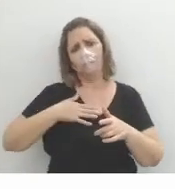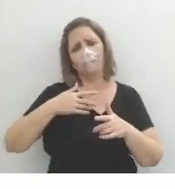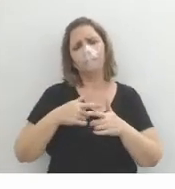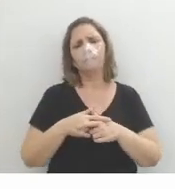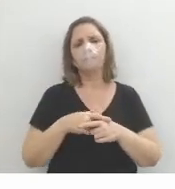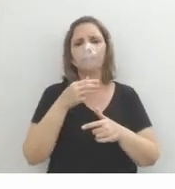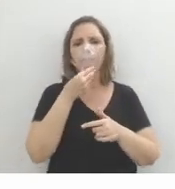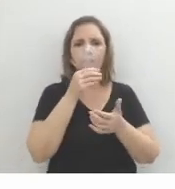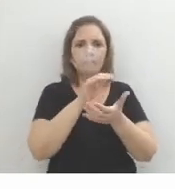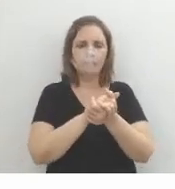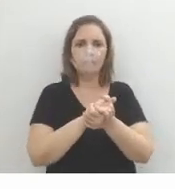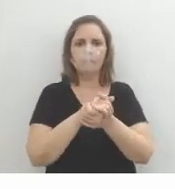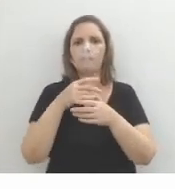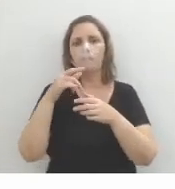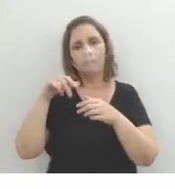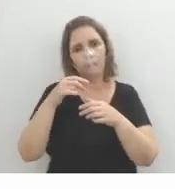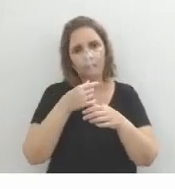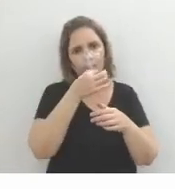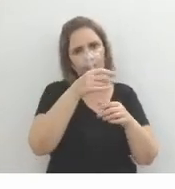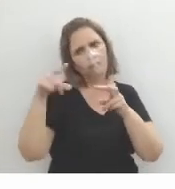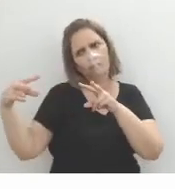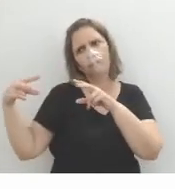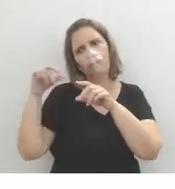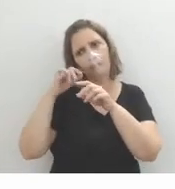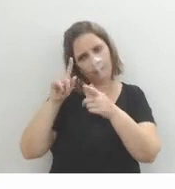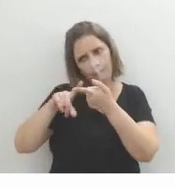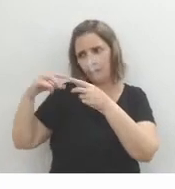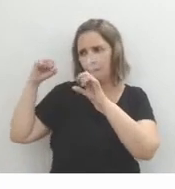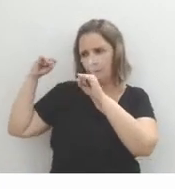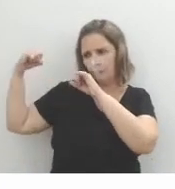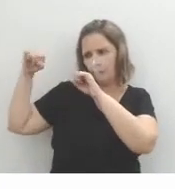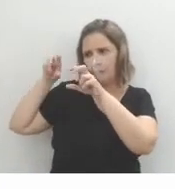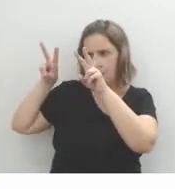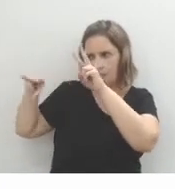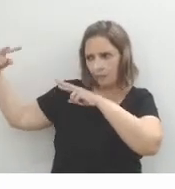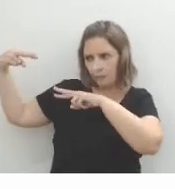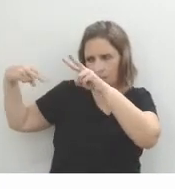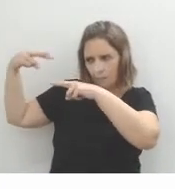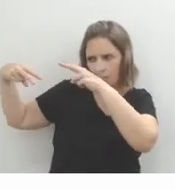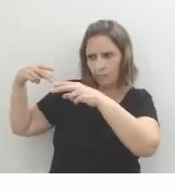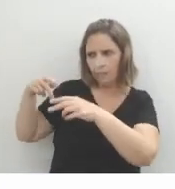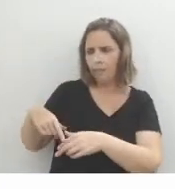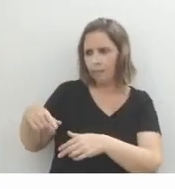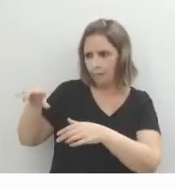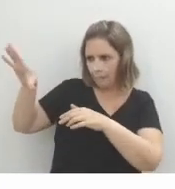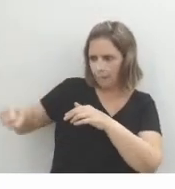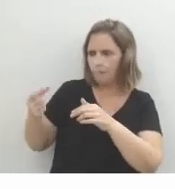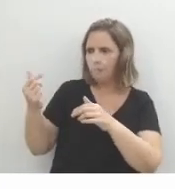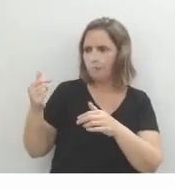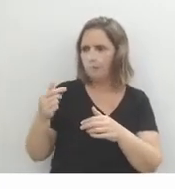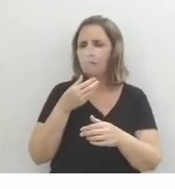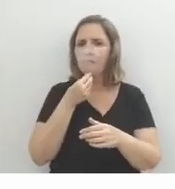sugere que ela alimente aquele sentimento para que eles possam continuar a explorar o pobre milionário. Por isso que Rubião, ele é um